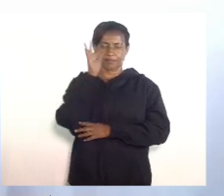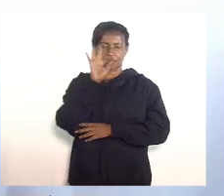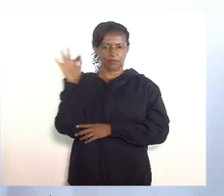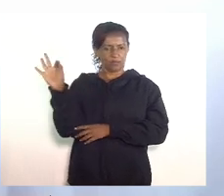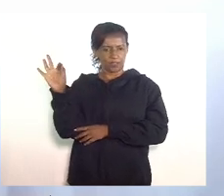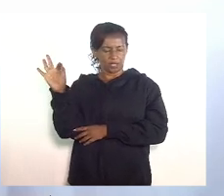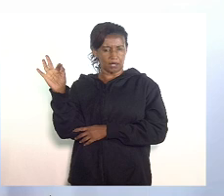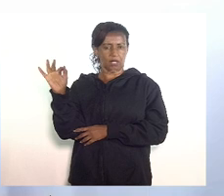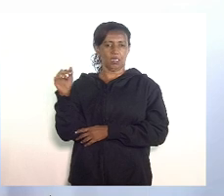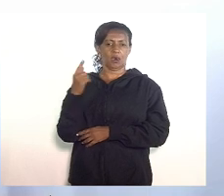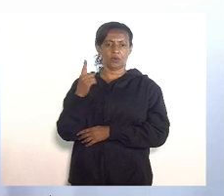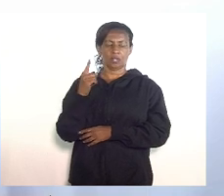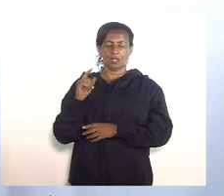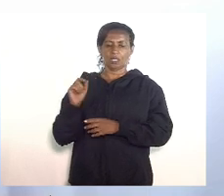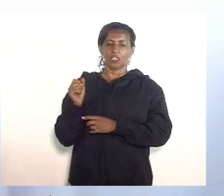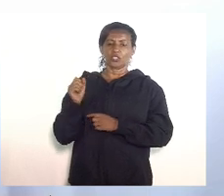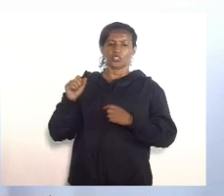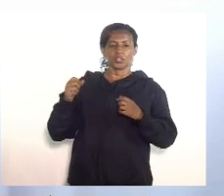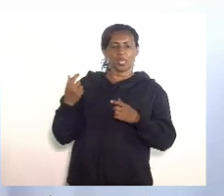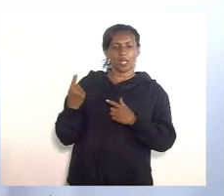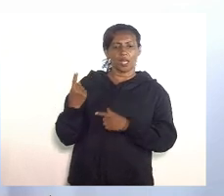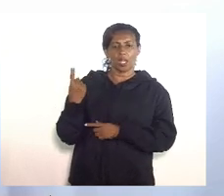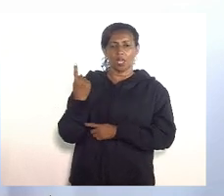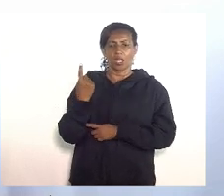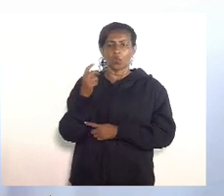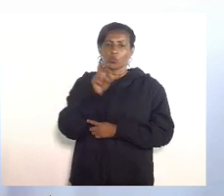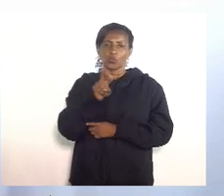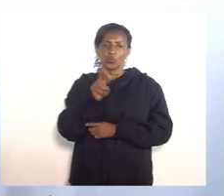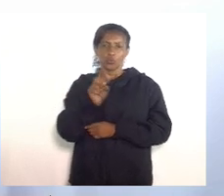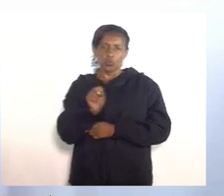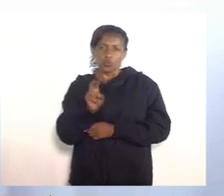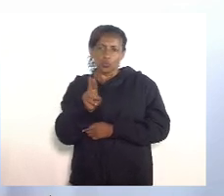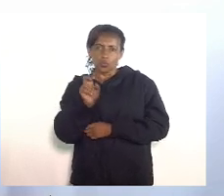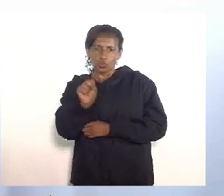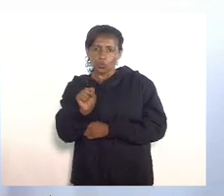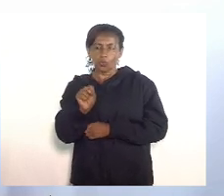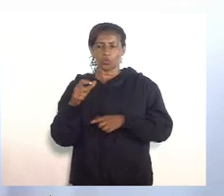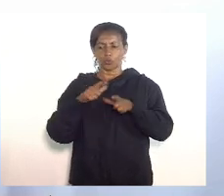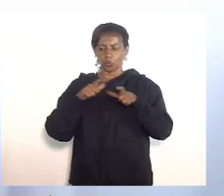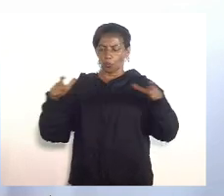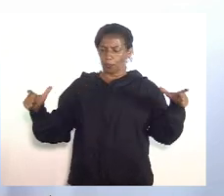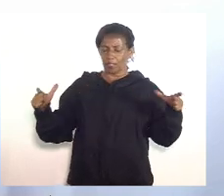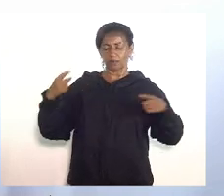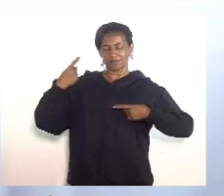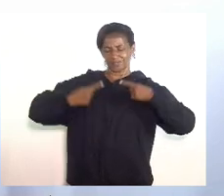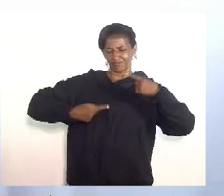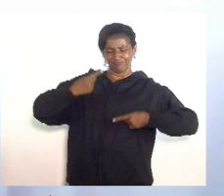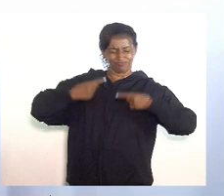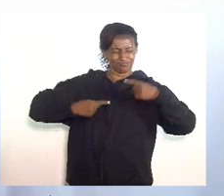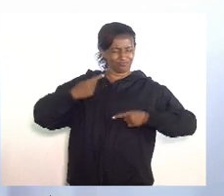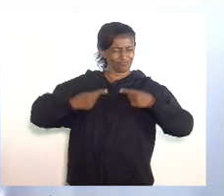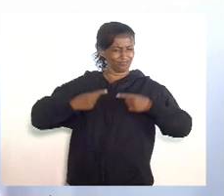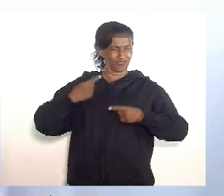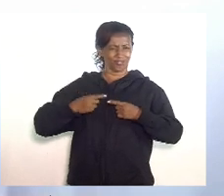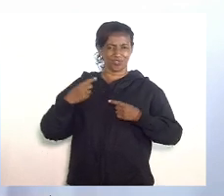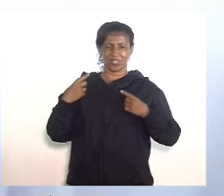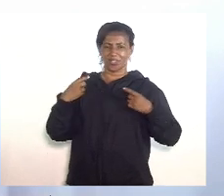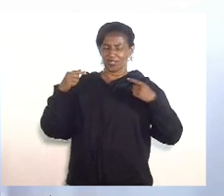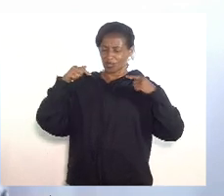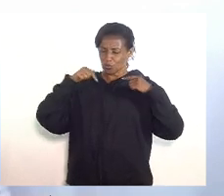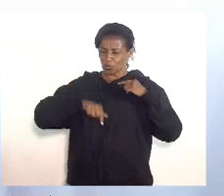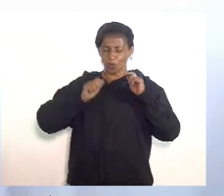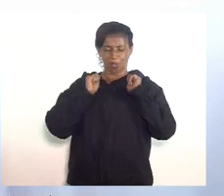a discussão do fortalecimento do sistema único de saúde essa discussão vem sendo travada não só nessa